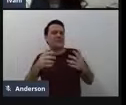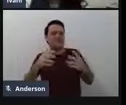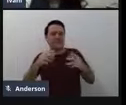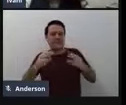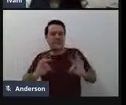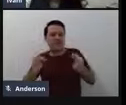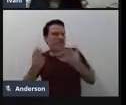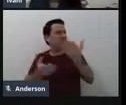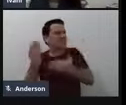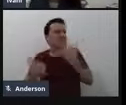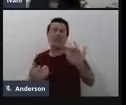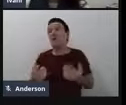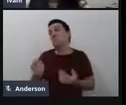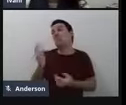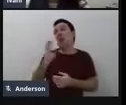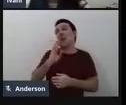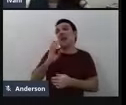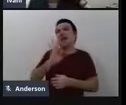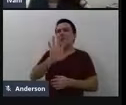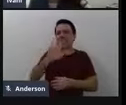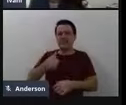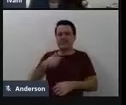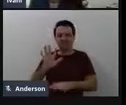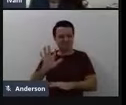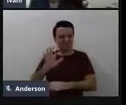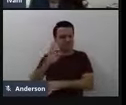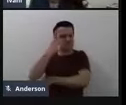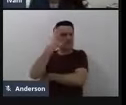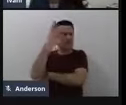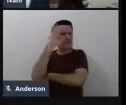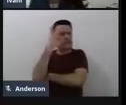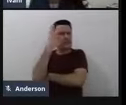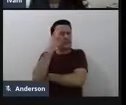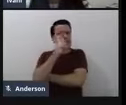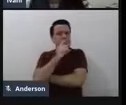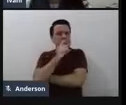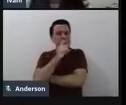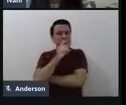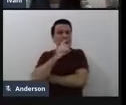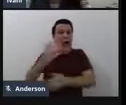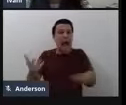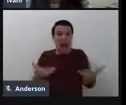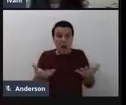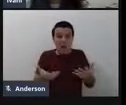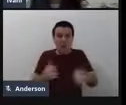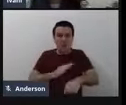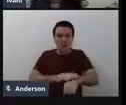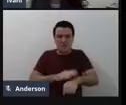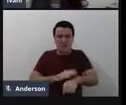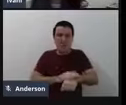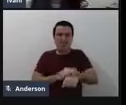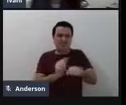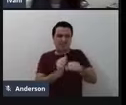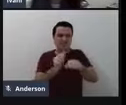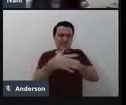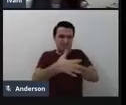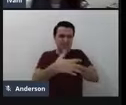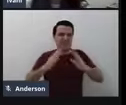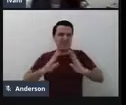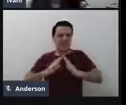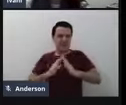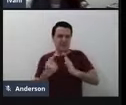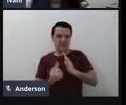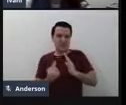assim também. Mas aí eu parei para pensar, nesse momento a gente está na pandemia, né, está